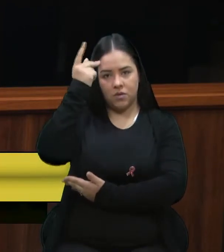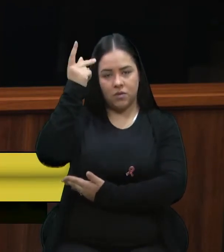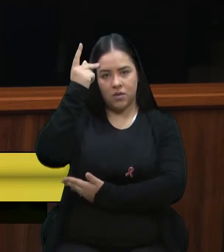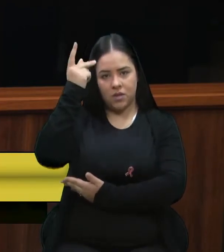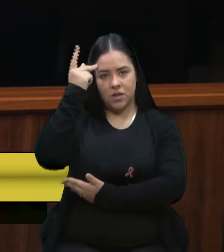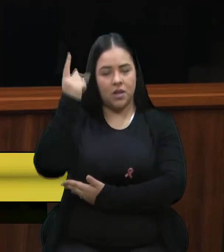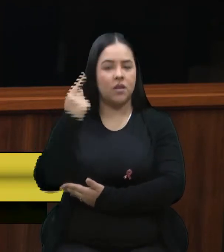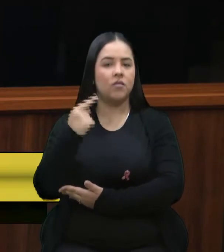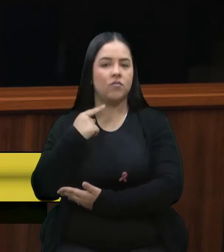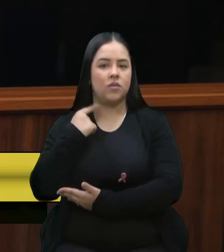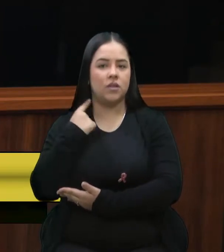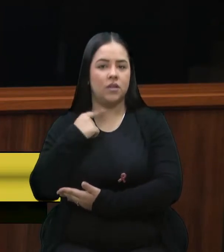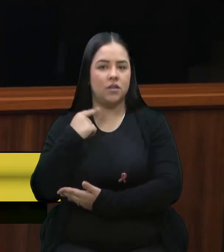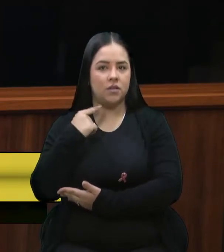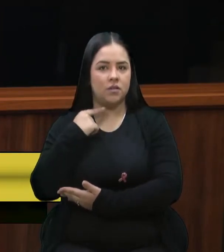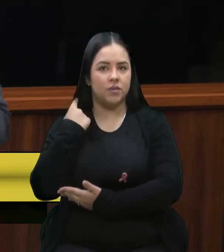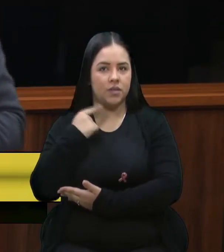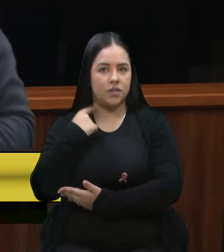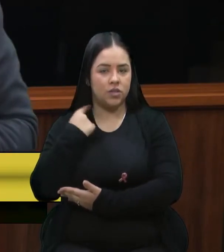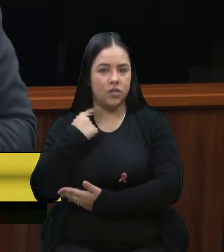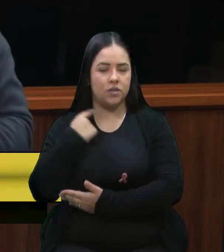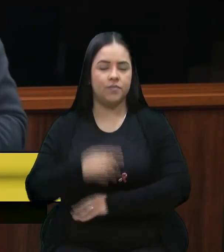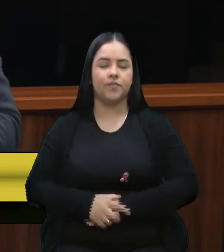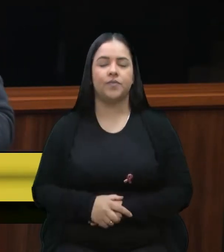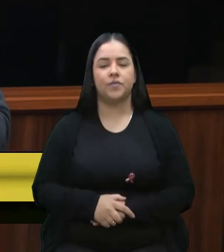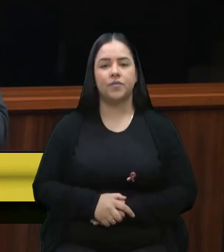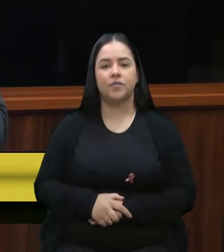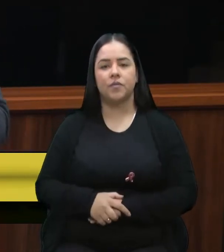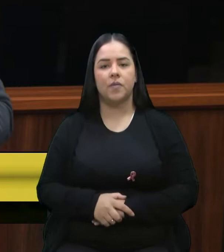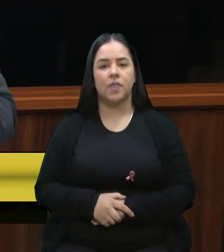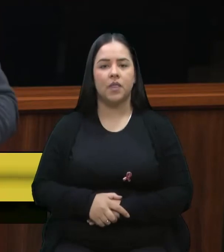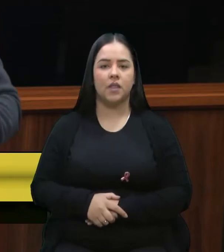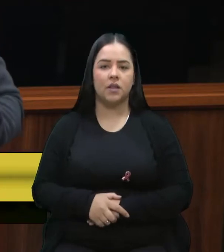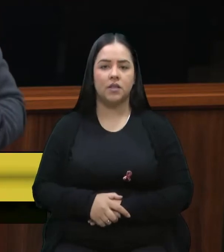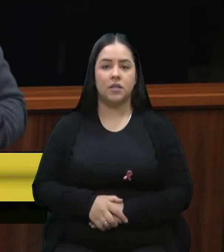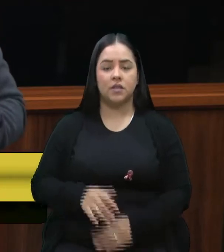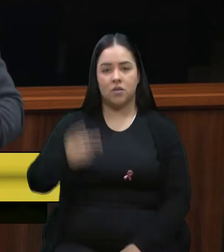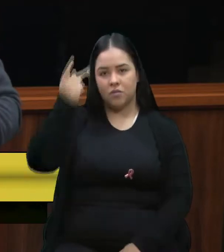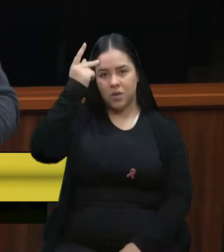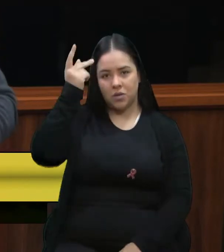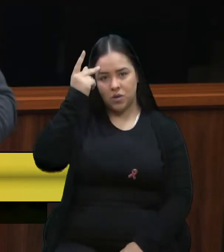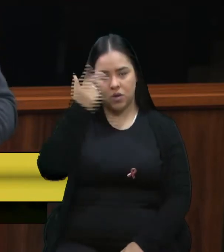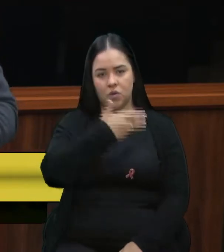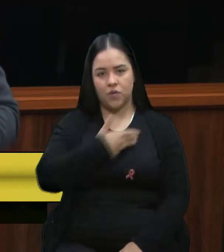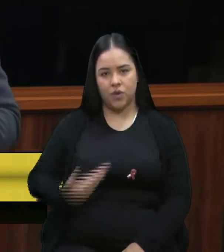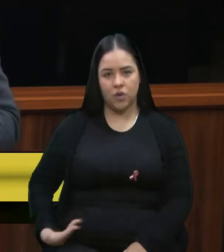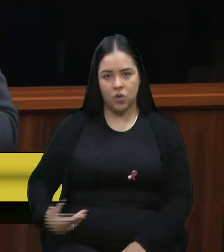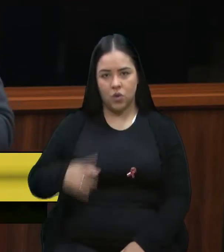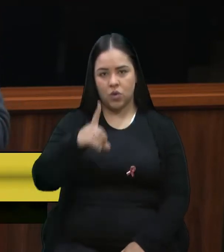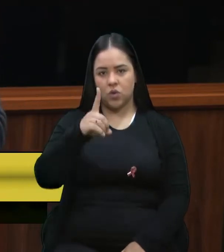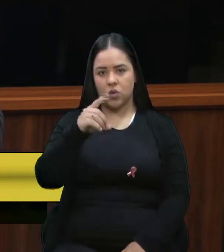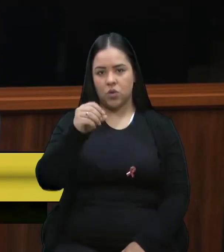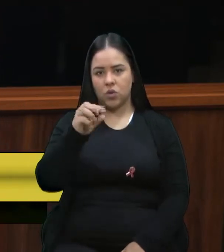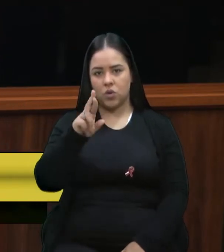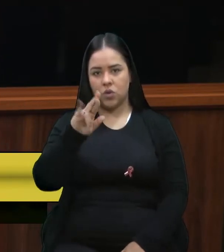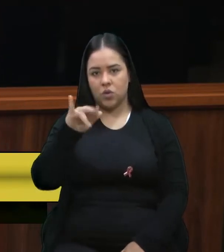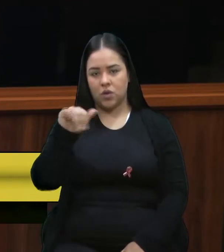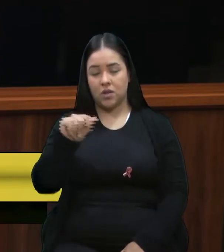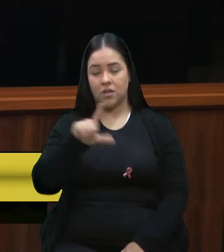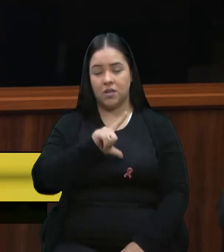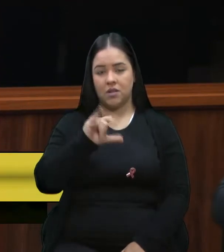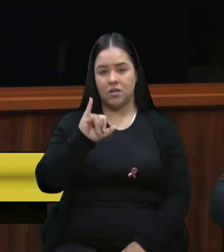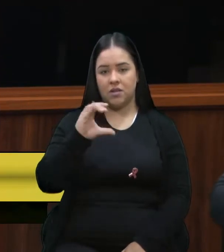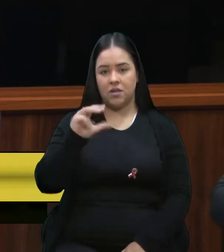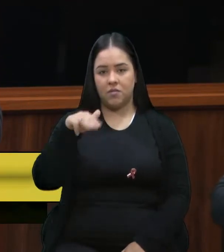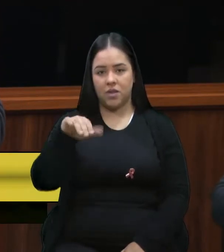Gerais. E nesses estados, por exemplo, São Paulo, que é do governador Dória, nós temos um ICMS de 25%.